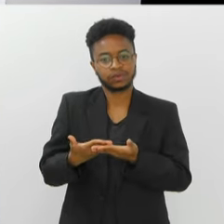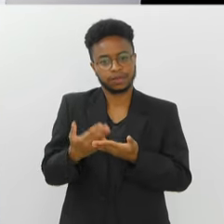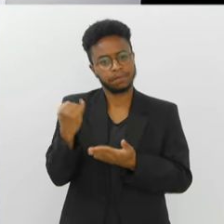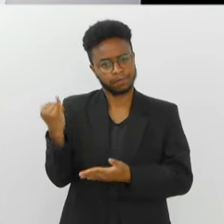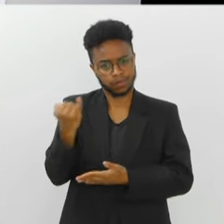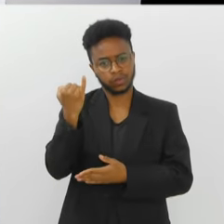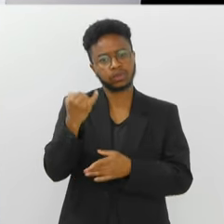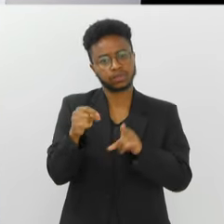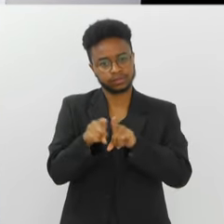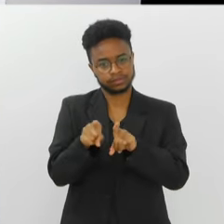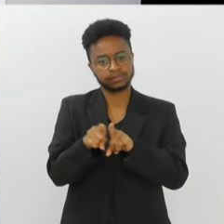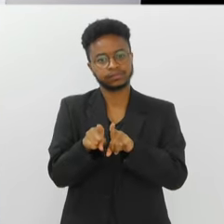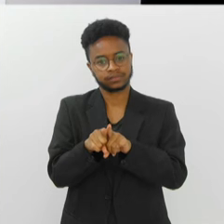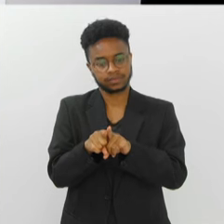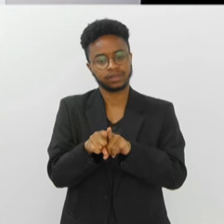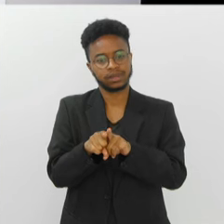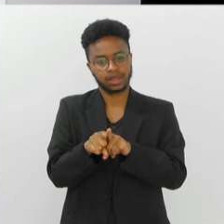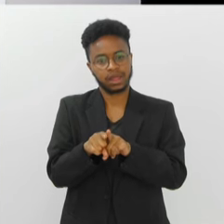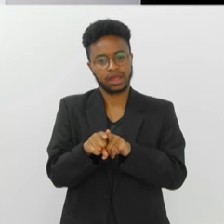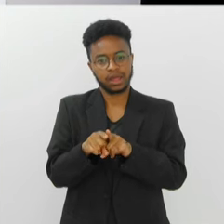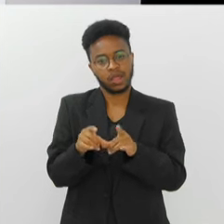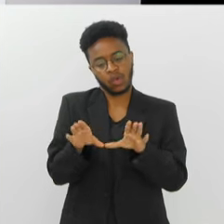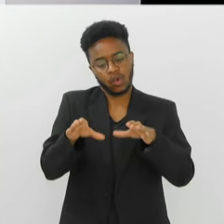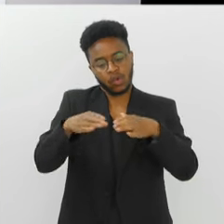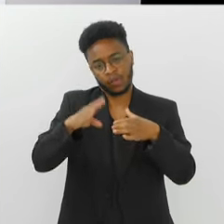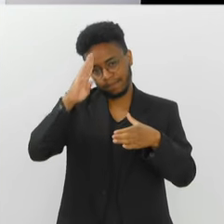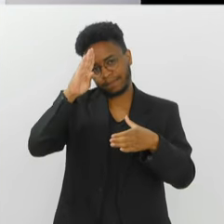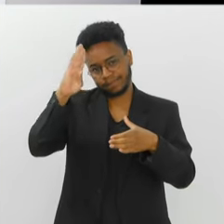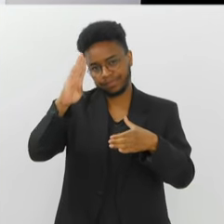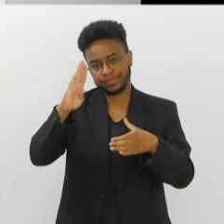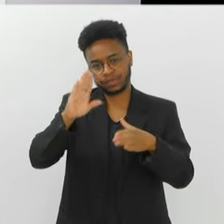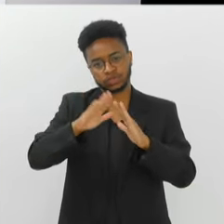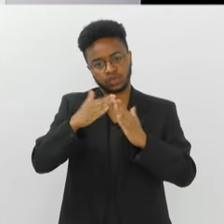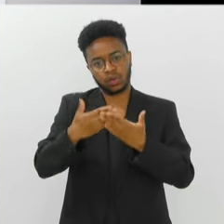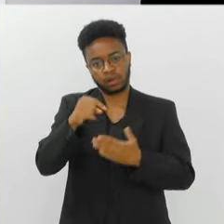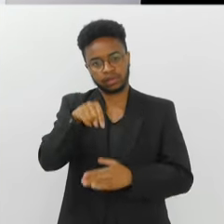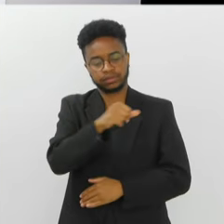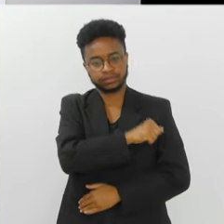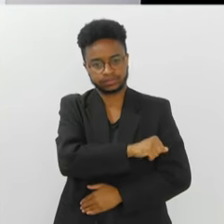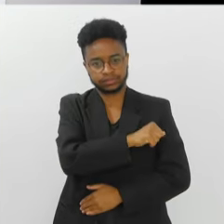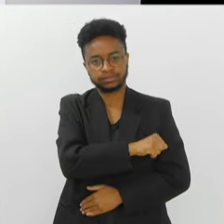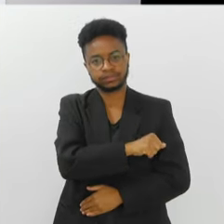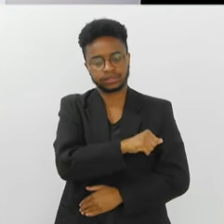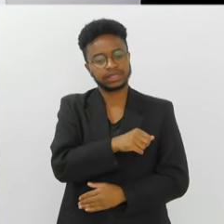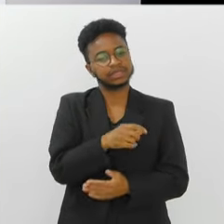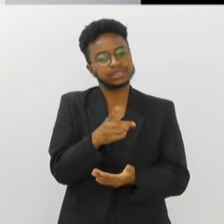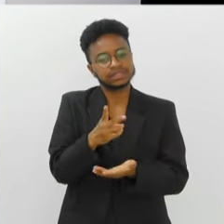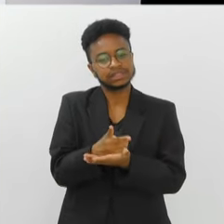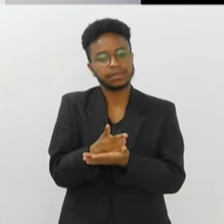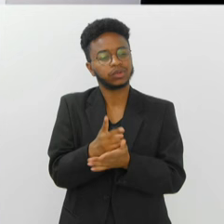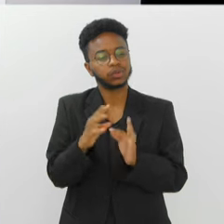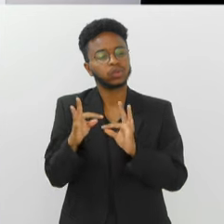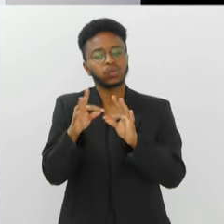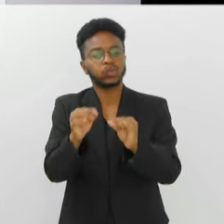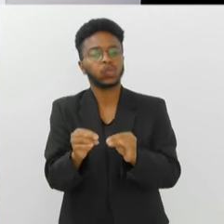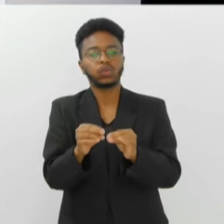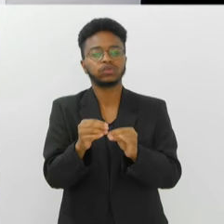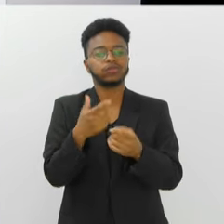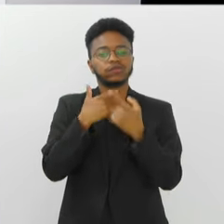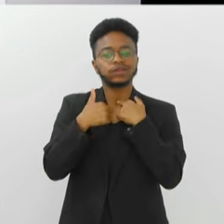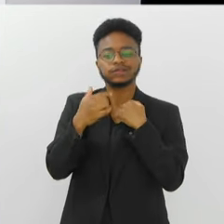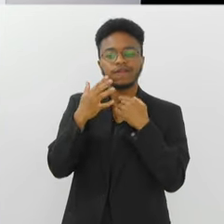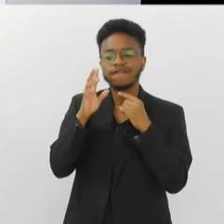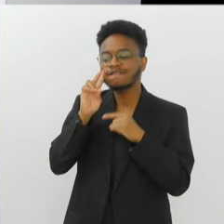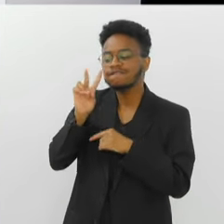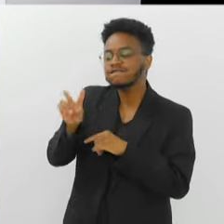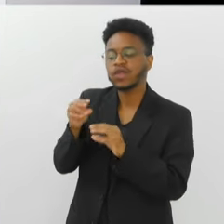escola de peso, uma das maiores histórias, sem dúvida nenhuma, uma das maiores escolas do Rio de Janeiro, sempre esperada, né?